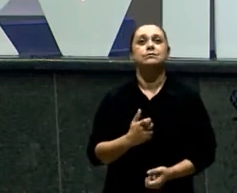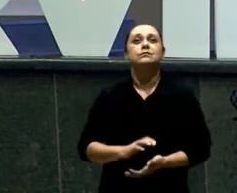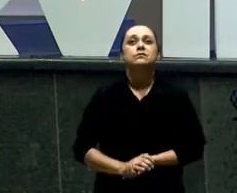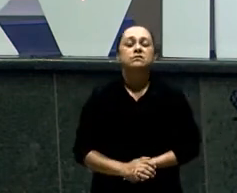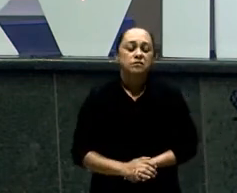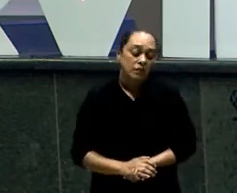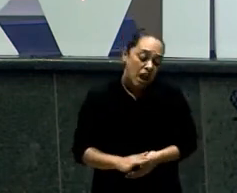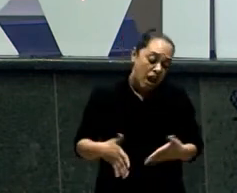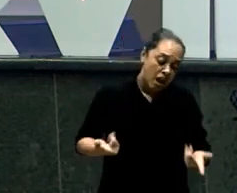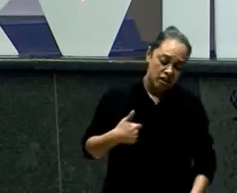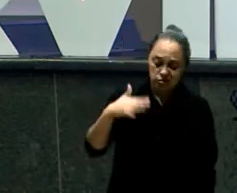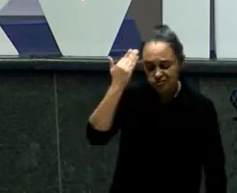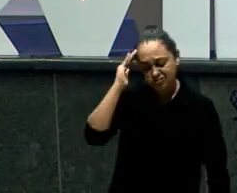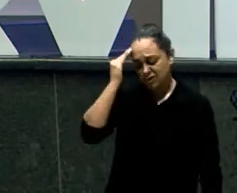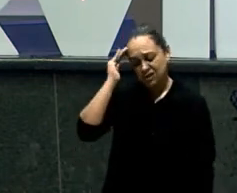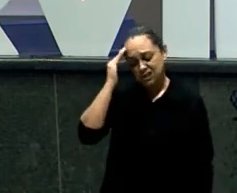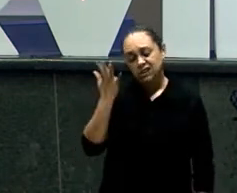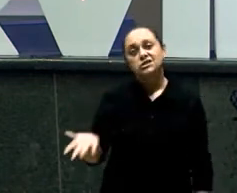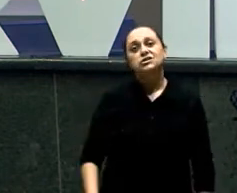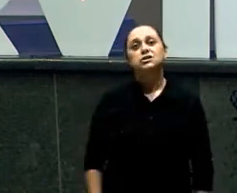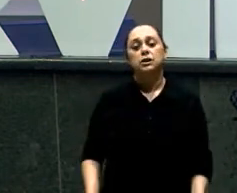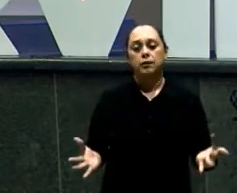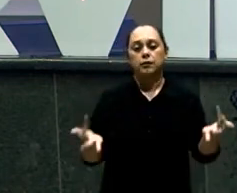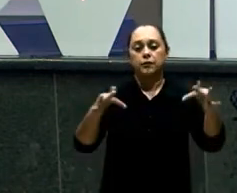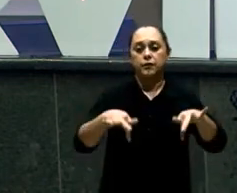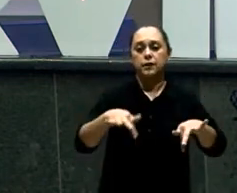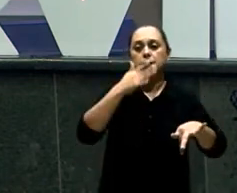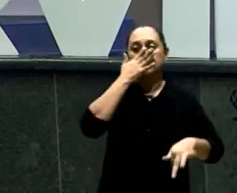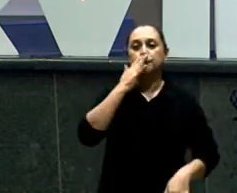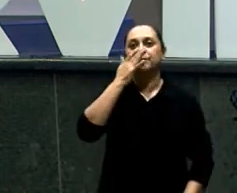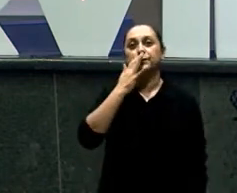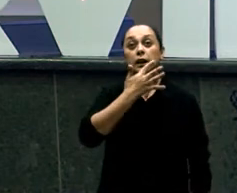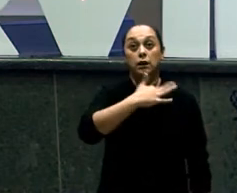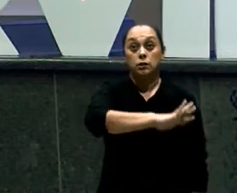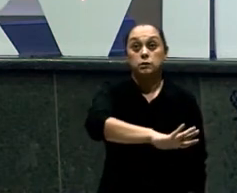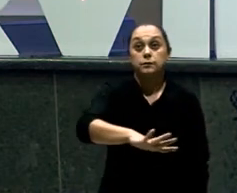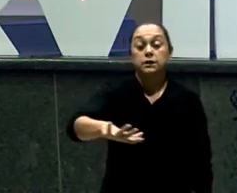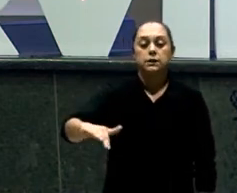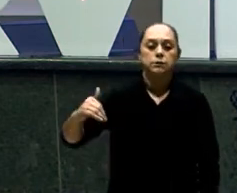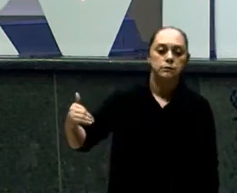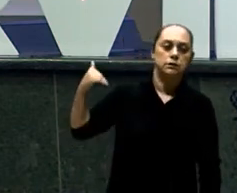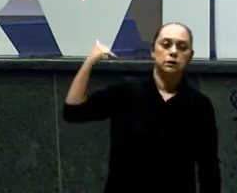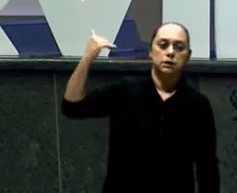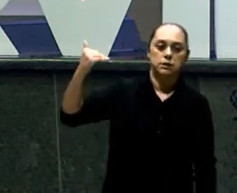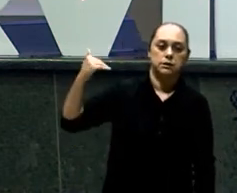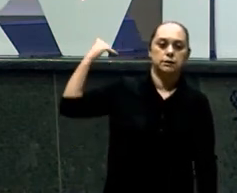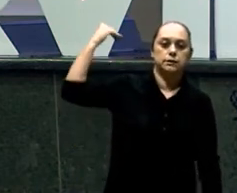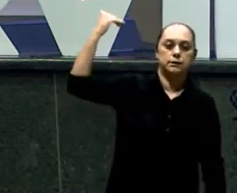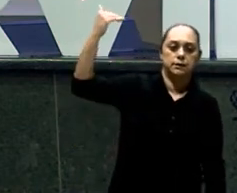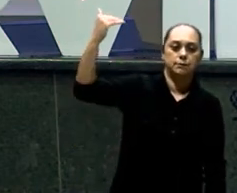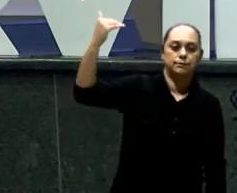Pastor Para encerrar O texto diz E os meninos Cresceram Quando eles